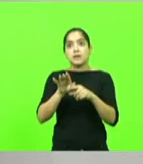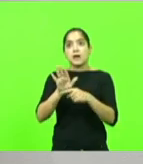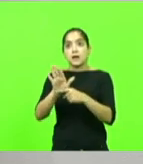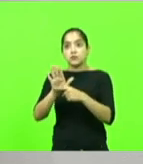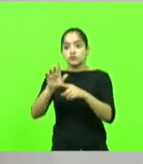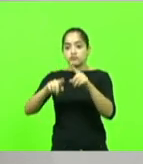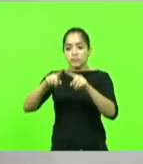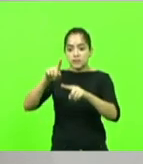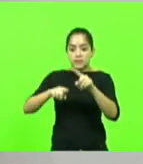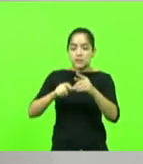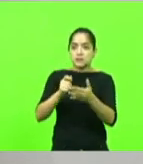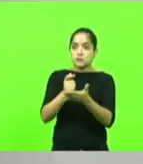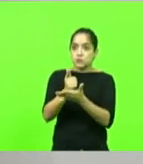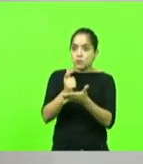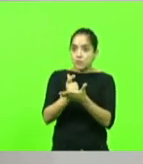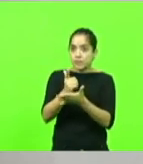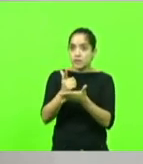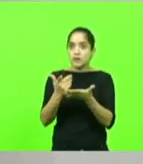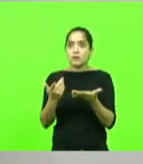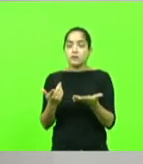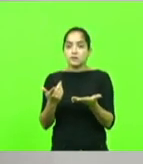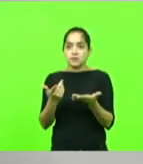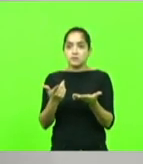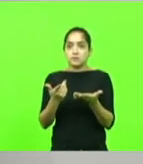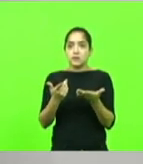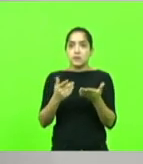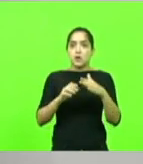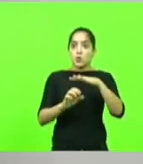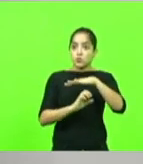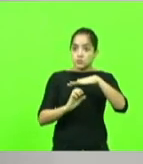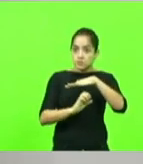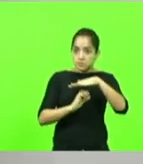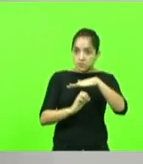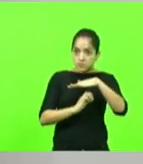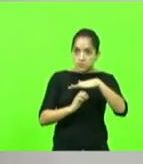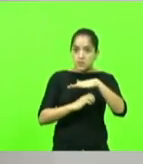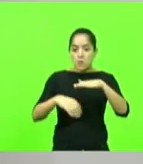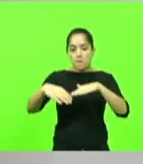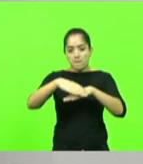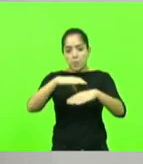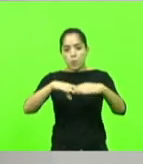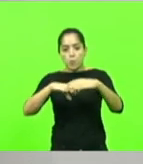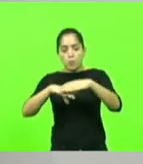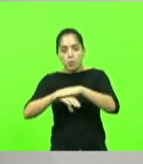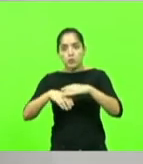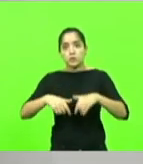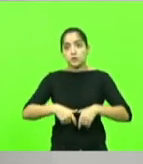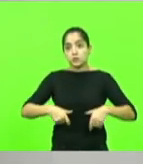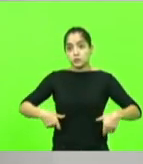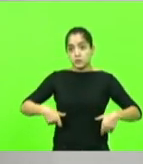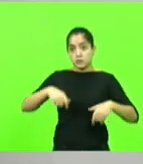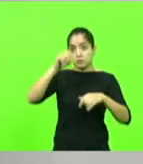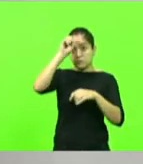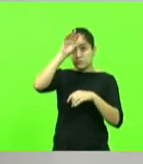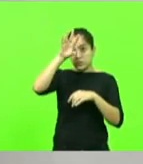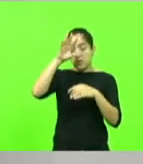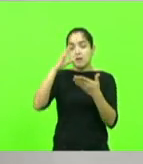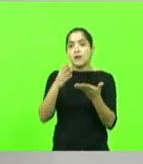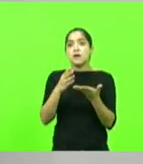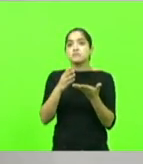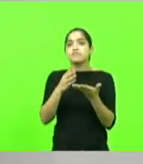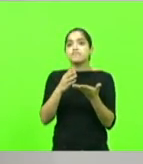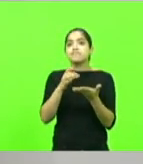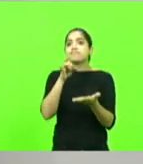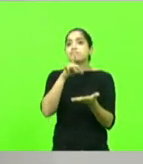materiais. Os empresários dão coturno, dão bota, dão cinto, dão lanterna, sobrou somente para o